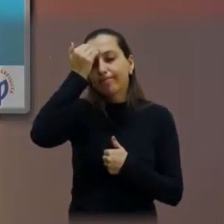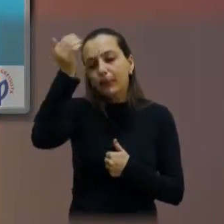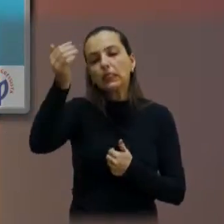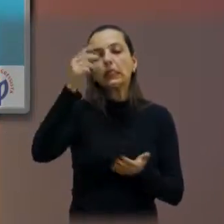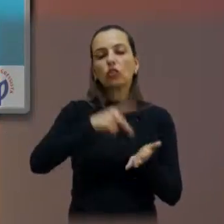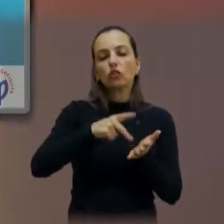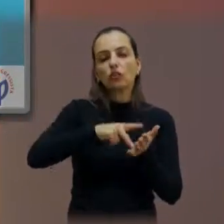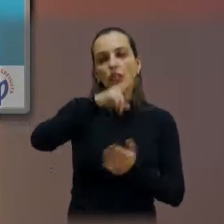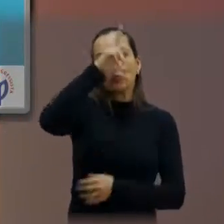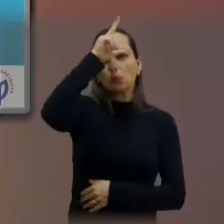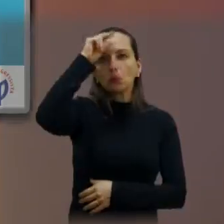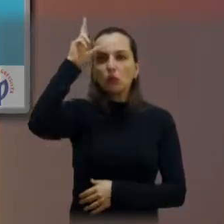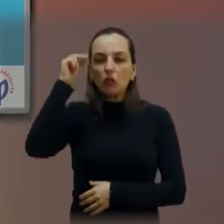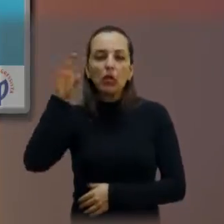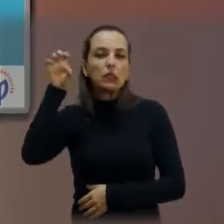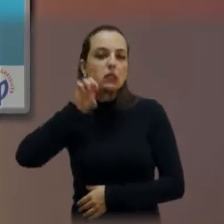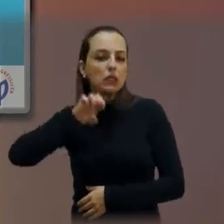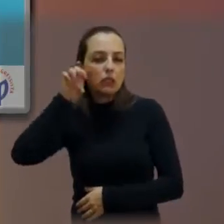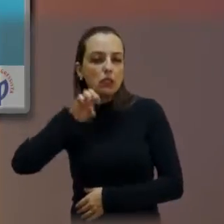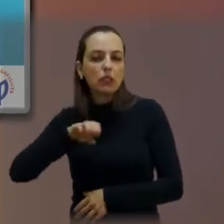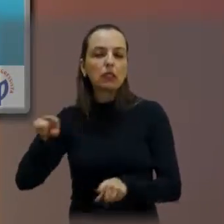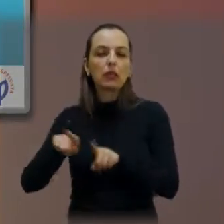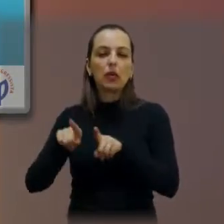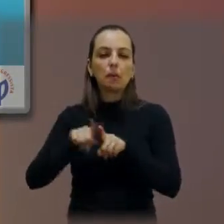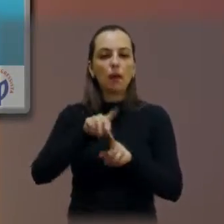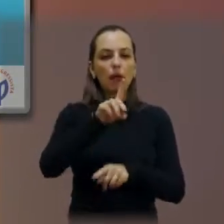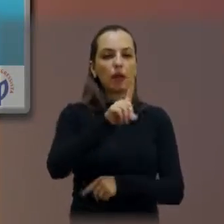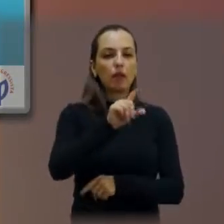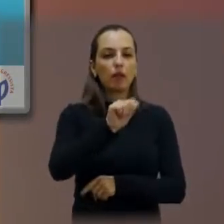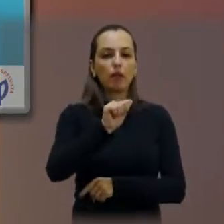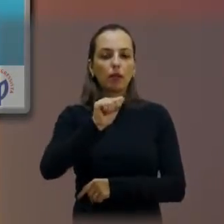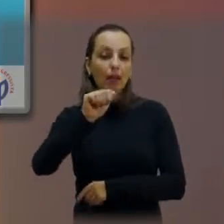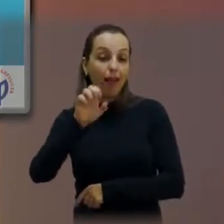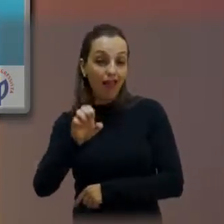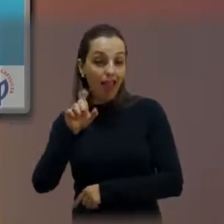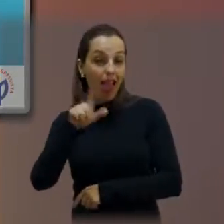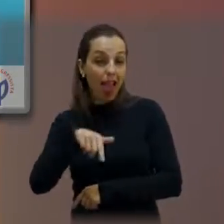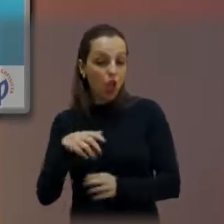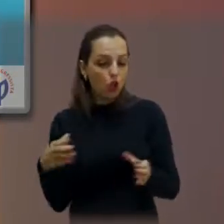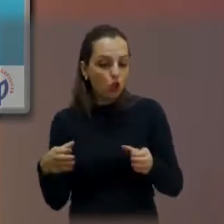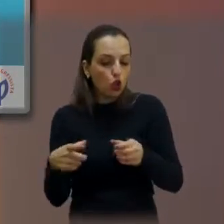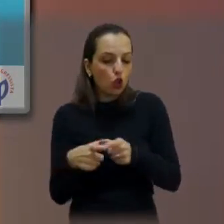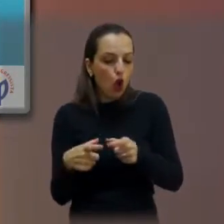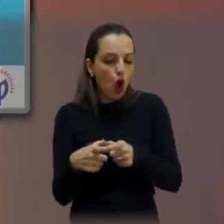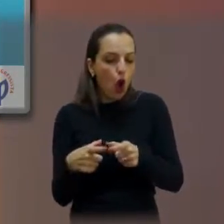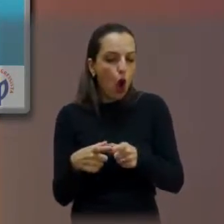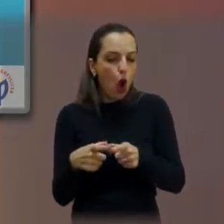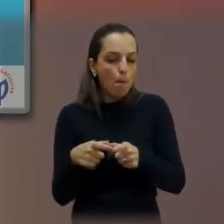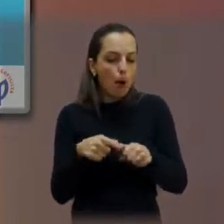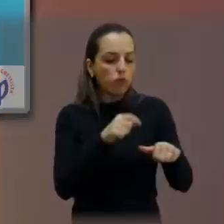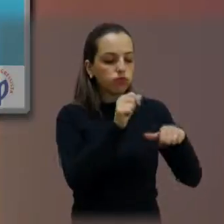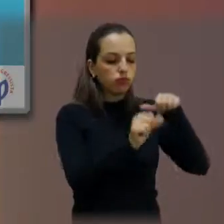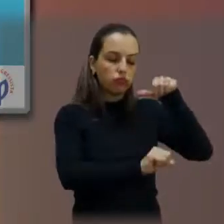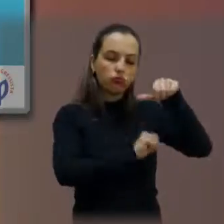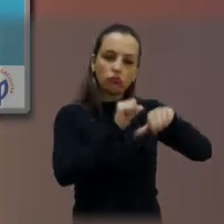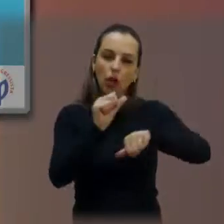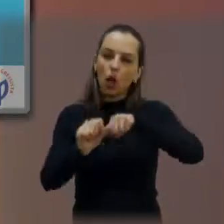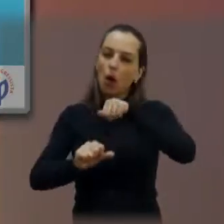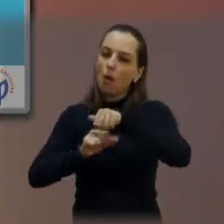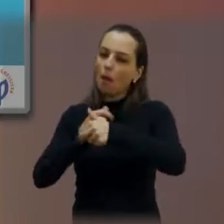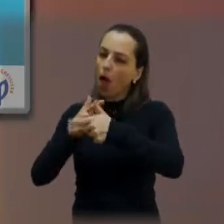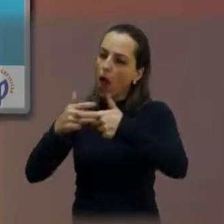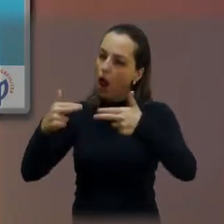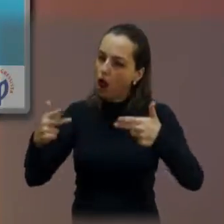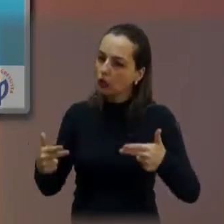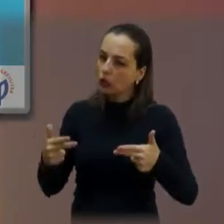ao prefeito, ao pessoal do DAE, que tem uma porcentagem, que estão fazendo a troca da tubulação, então estão